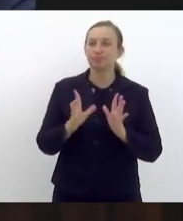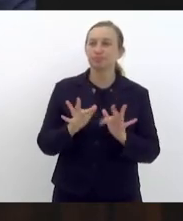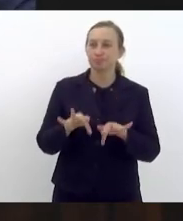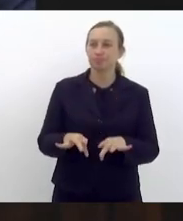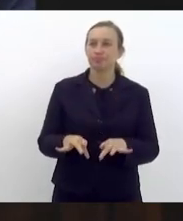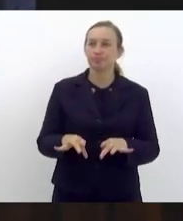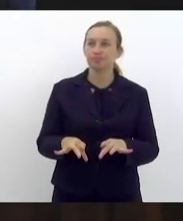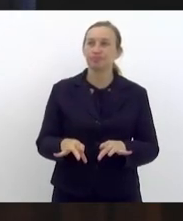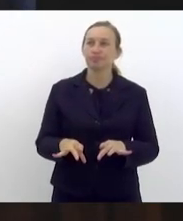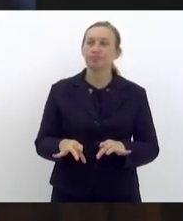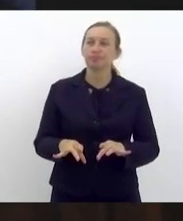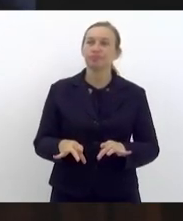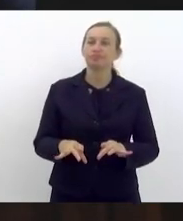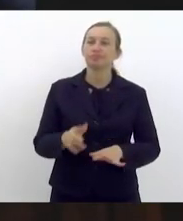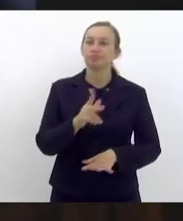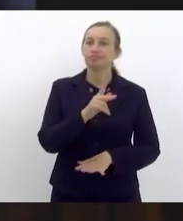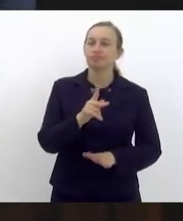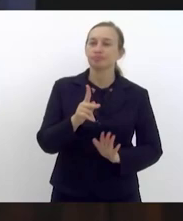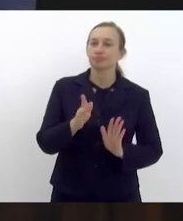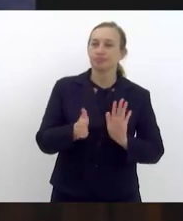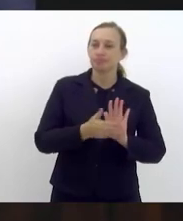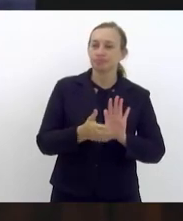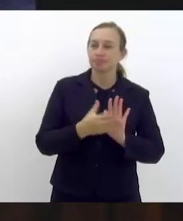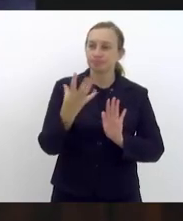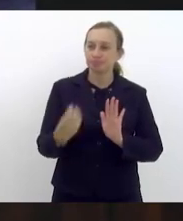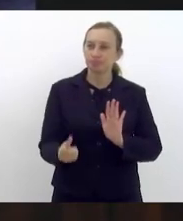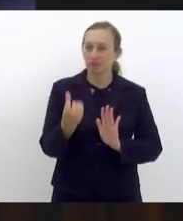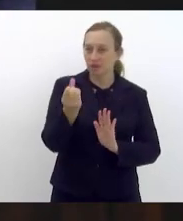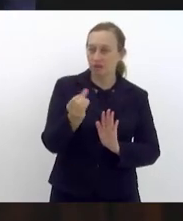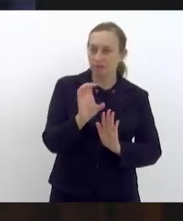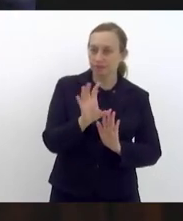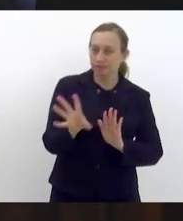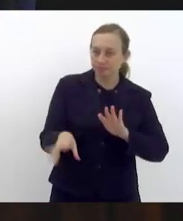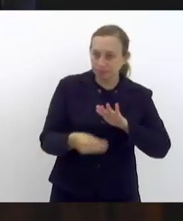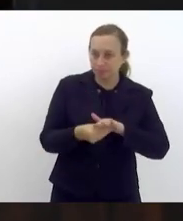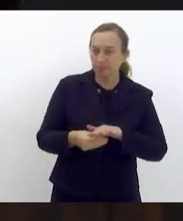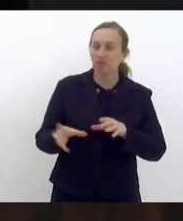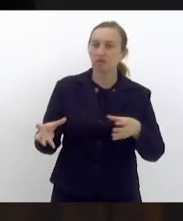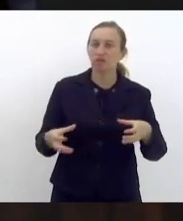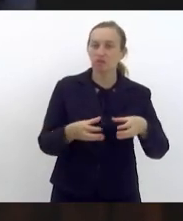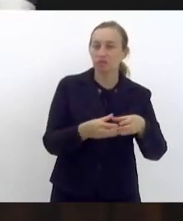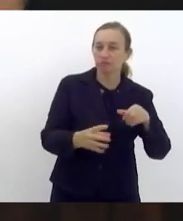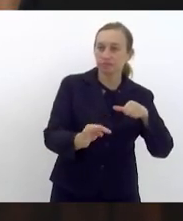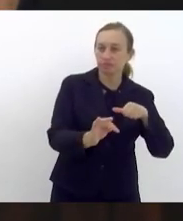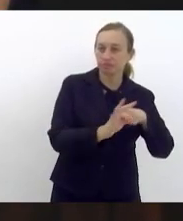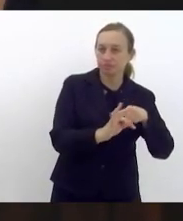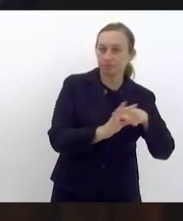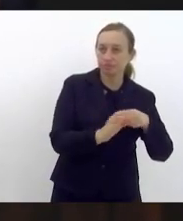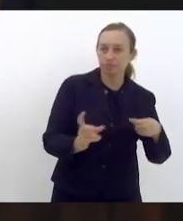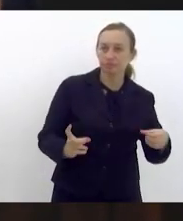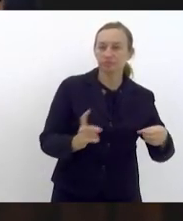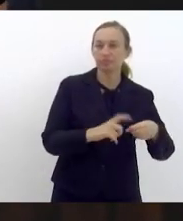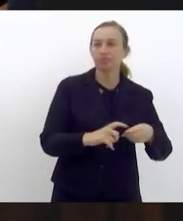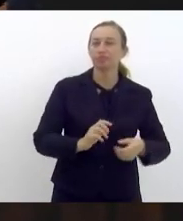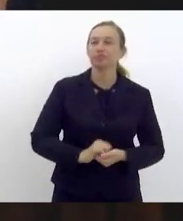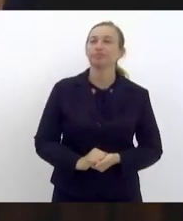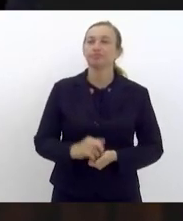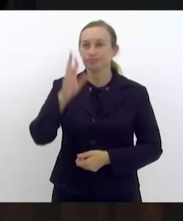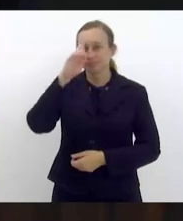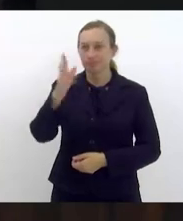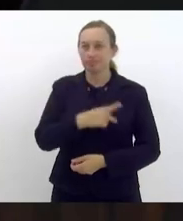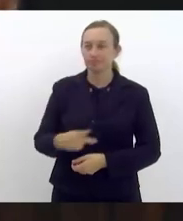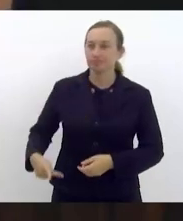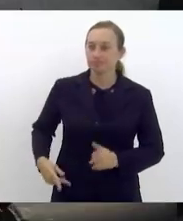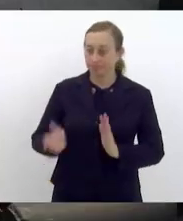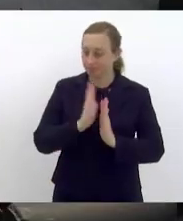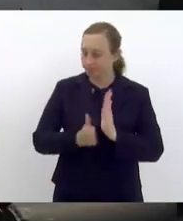discussão, o presidente proposta recebeu seis emendas e retorna às comissões técnicas. Presidente, uma